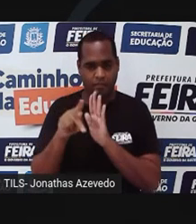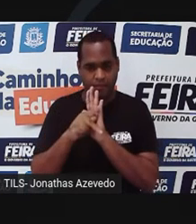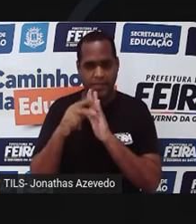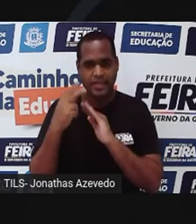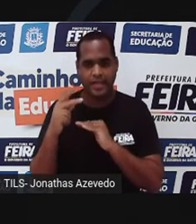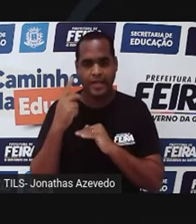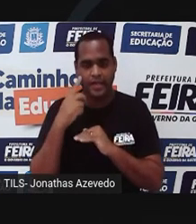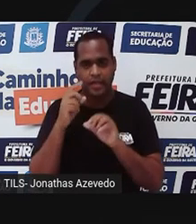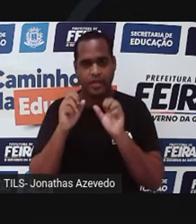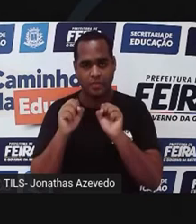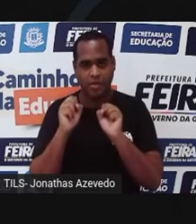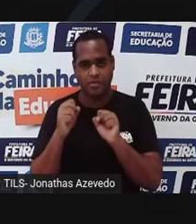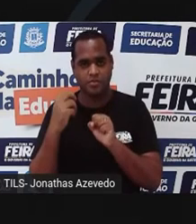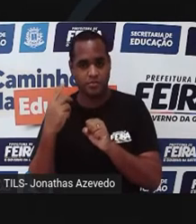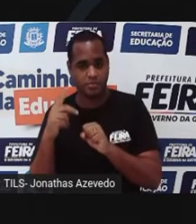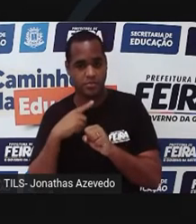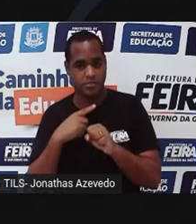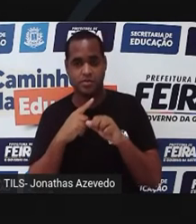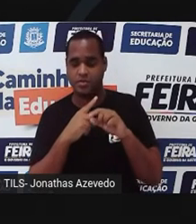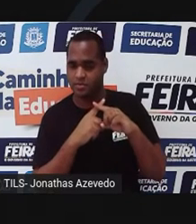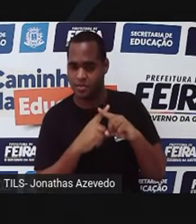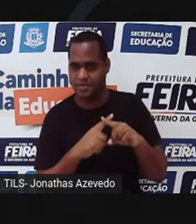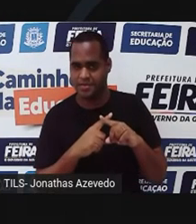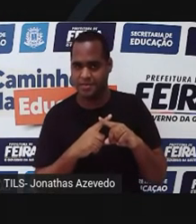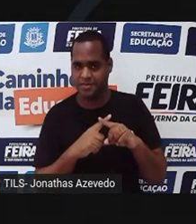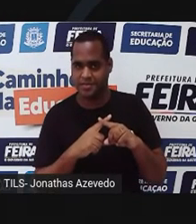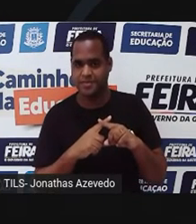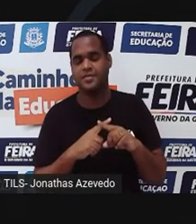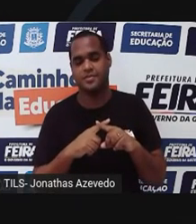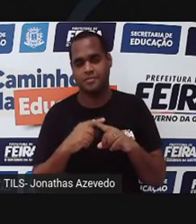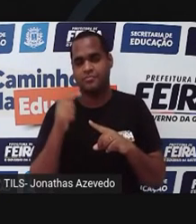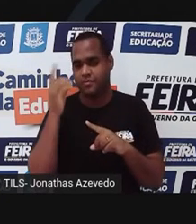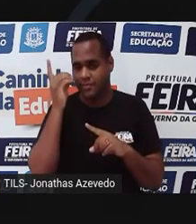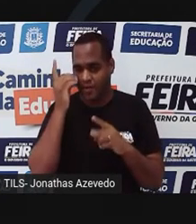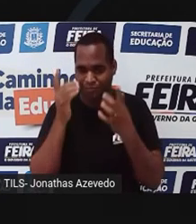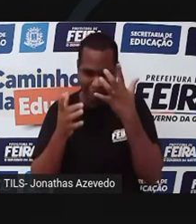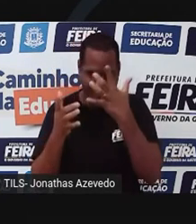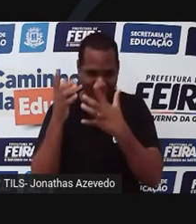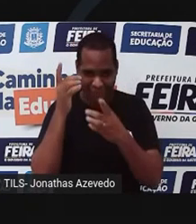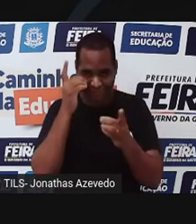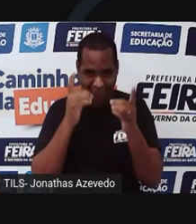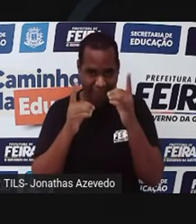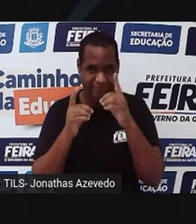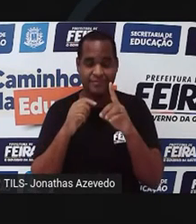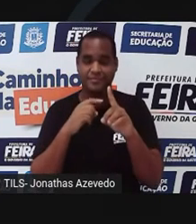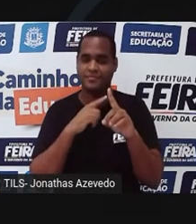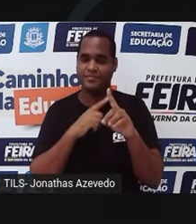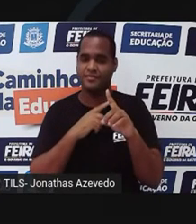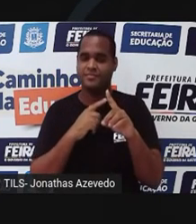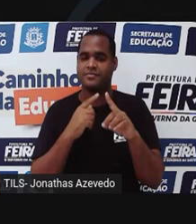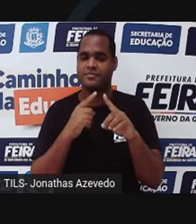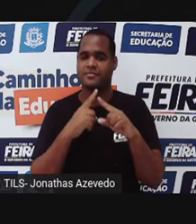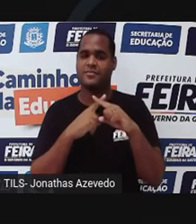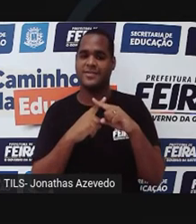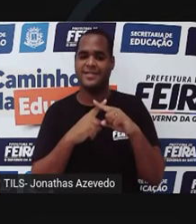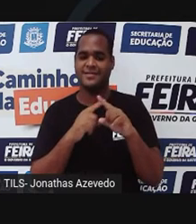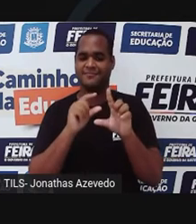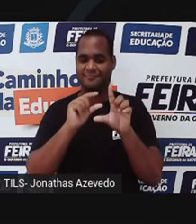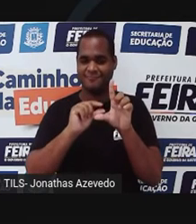daltônica ela tem que ter o gene X do daltonismo. Aquele Dzinho pequenininho que a gente viu é o X